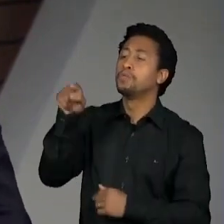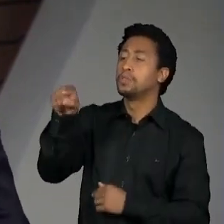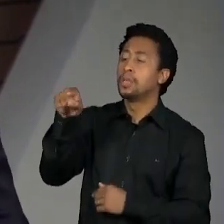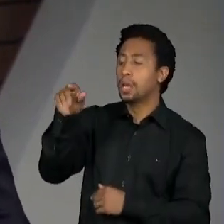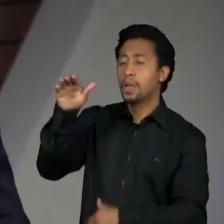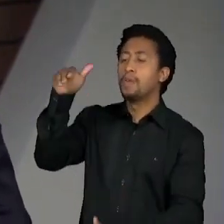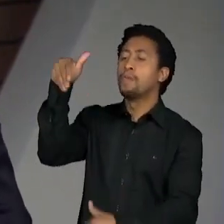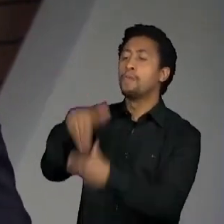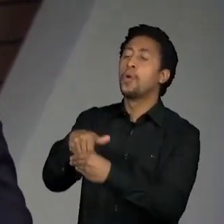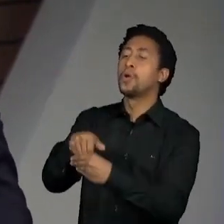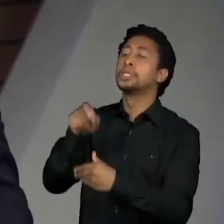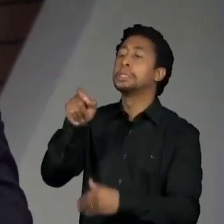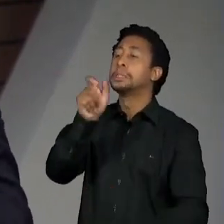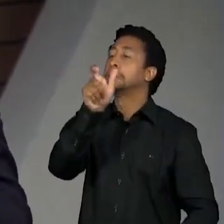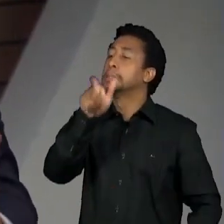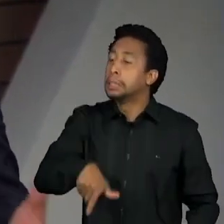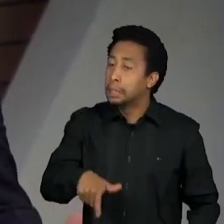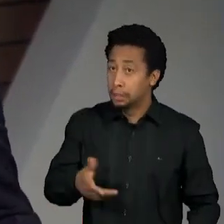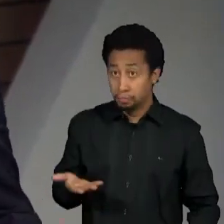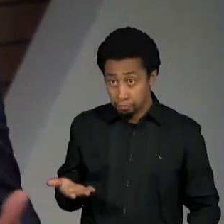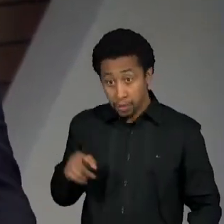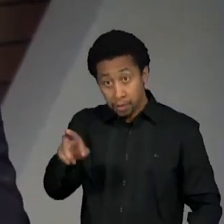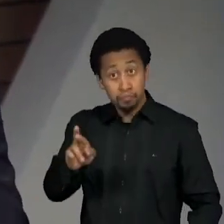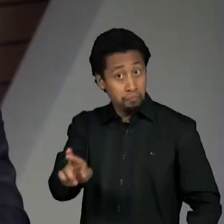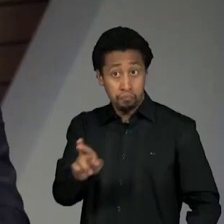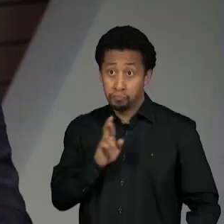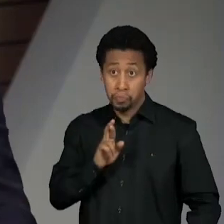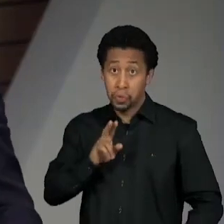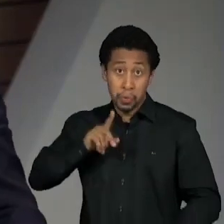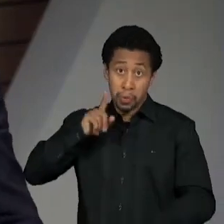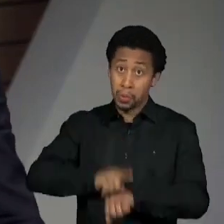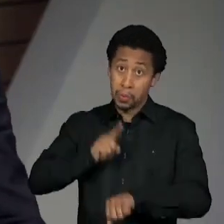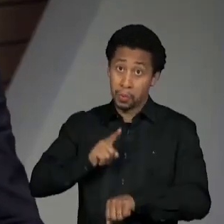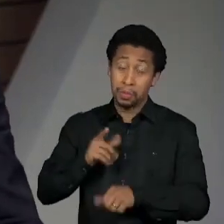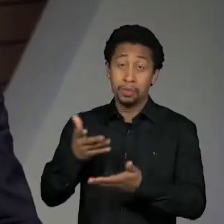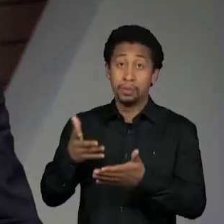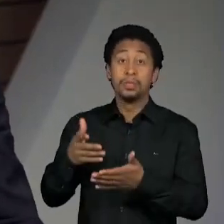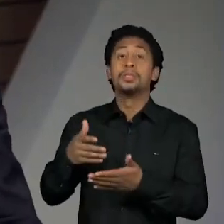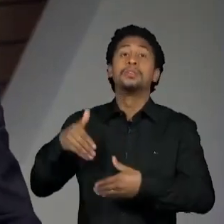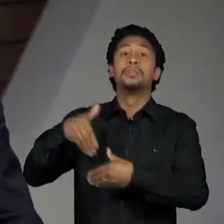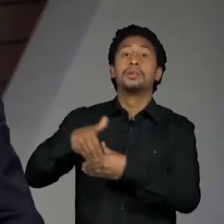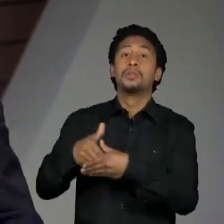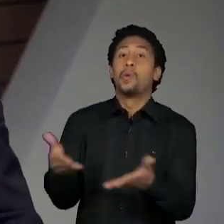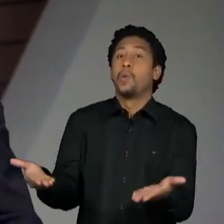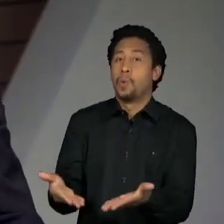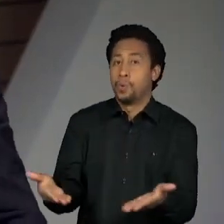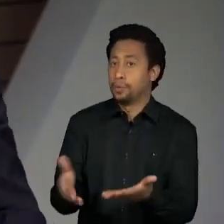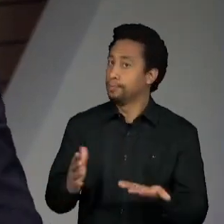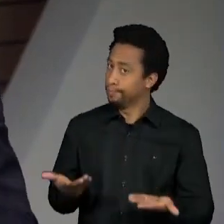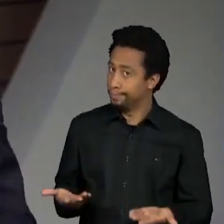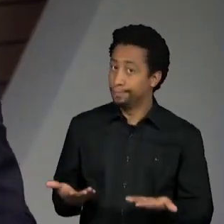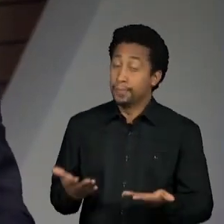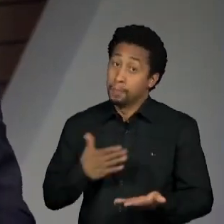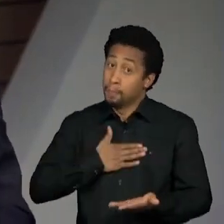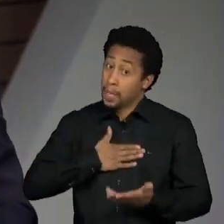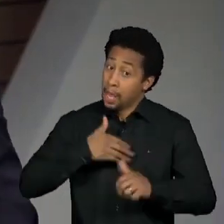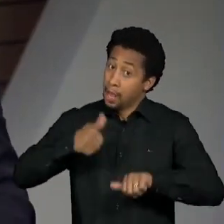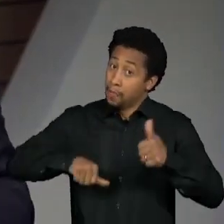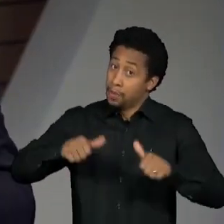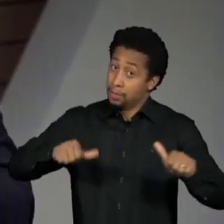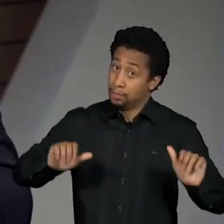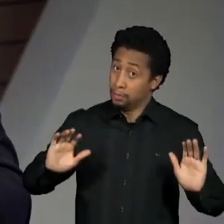cabeça dele, em quem ele está afim de votar naquele momento, se a eleição fosse hoje. Essa é, na minha avaliação,